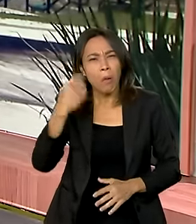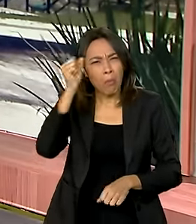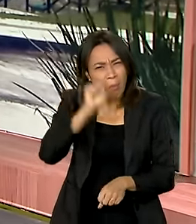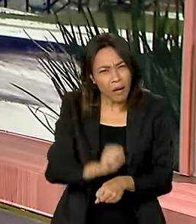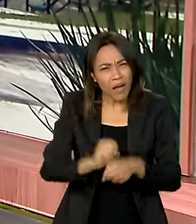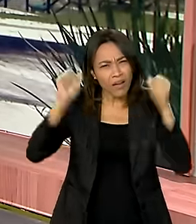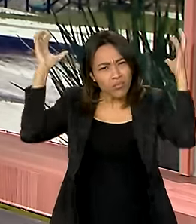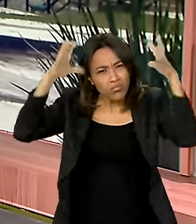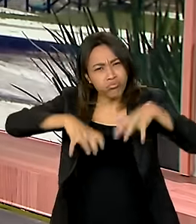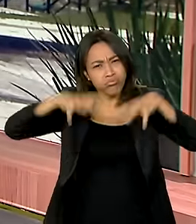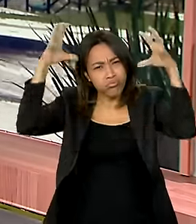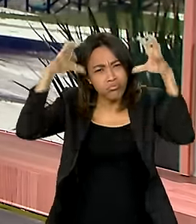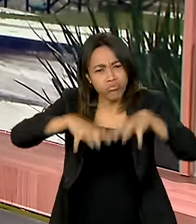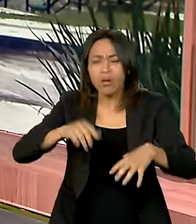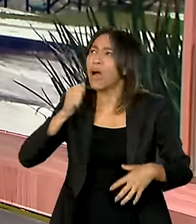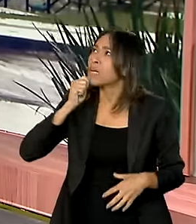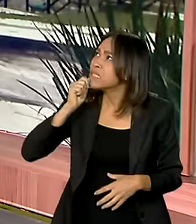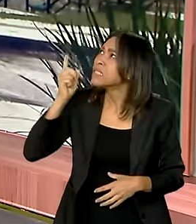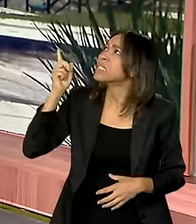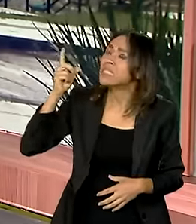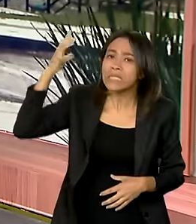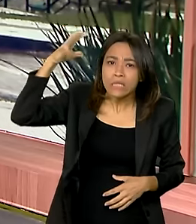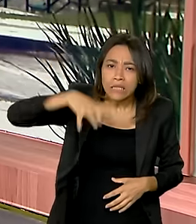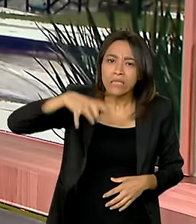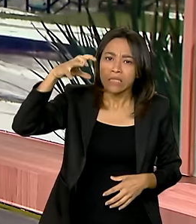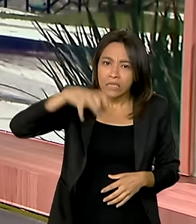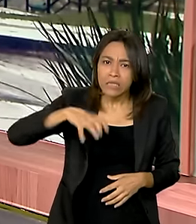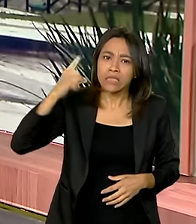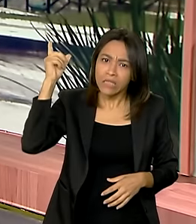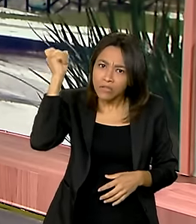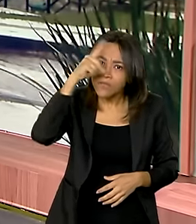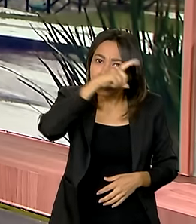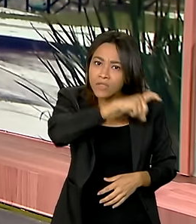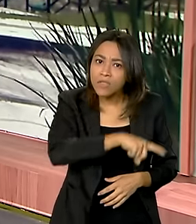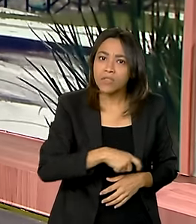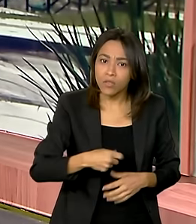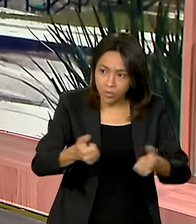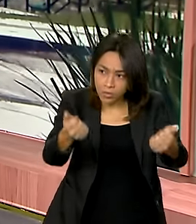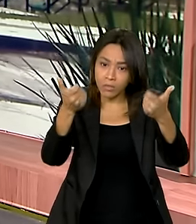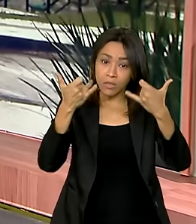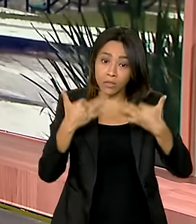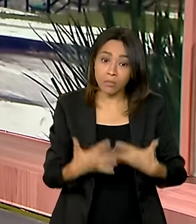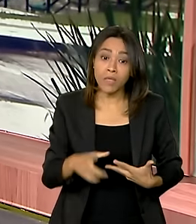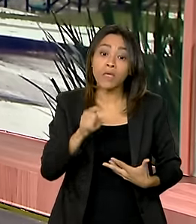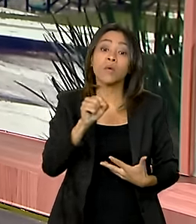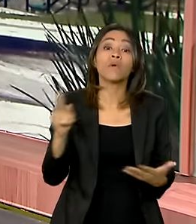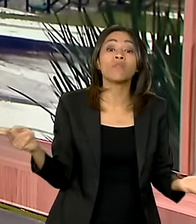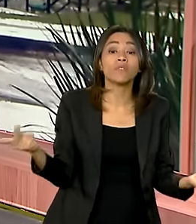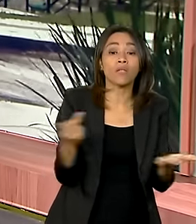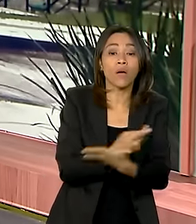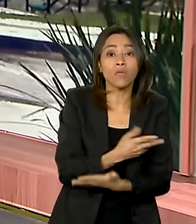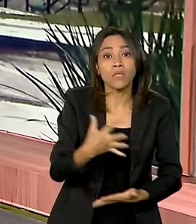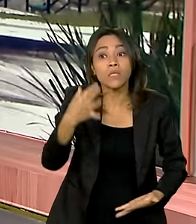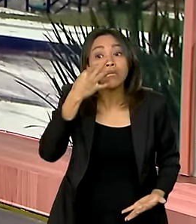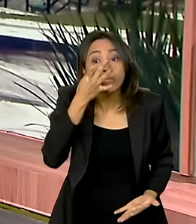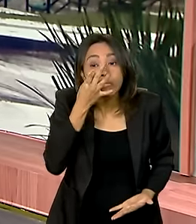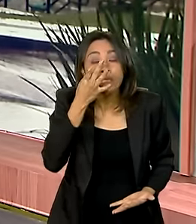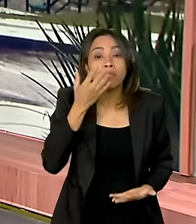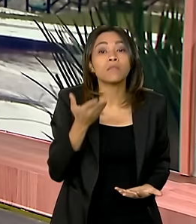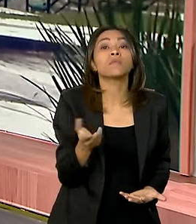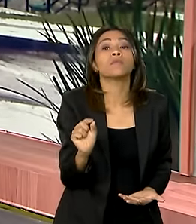de chover em Porto Alegre, que a situação está complicada. Dá uma geral aí para a gente do que você está presenciando ao vivo aí.